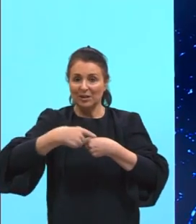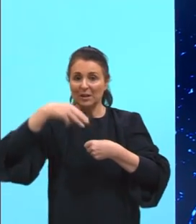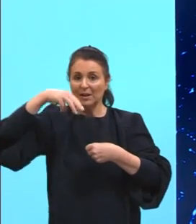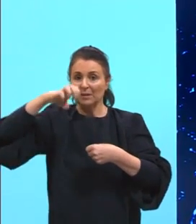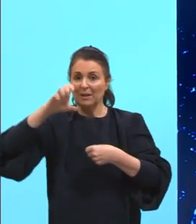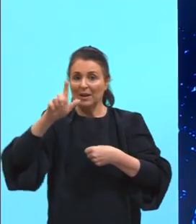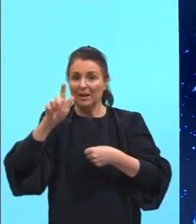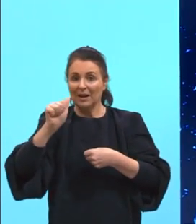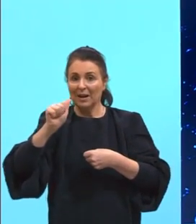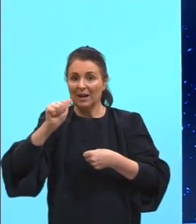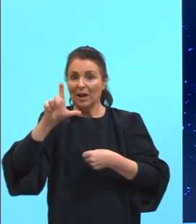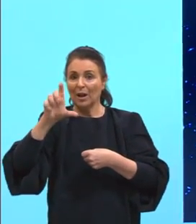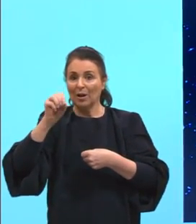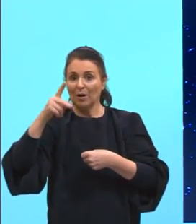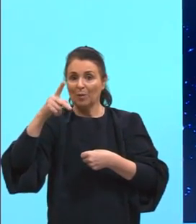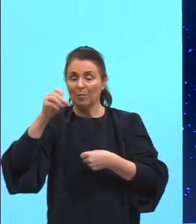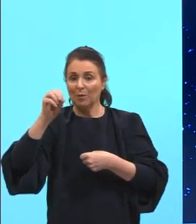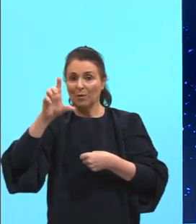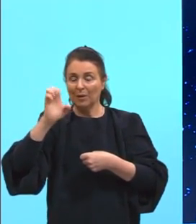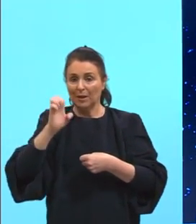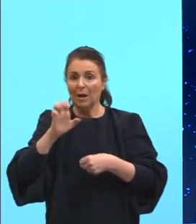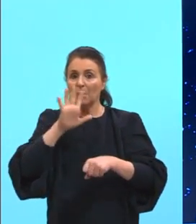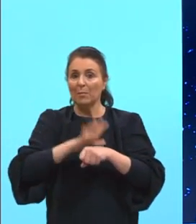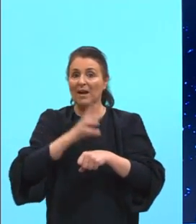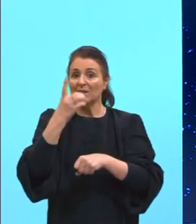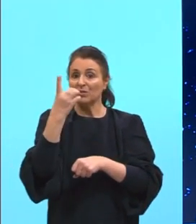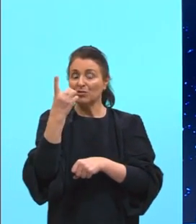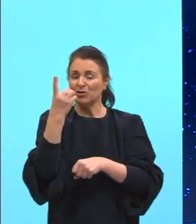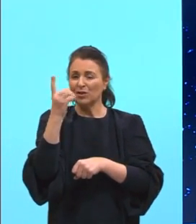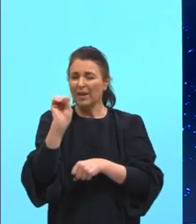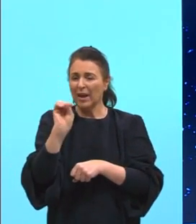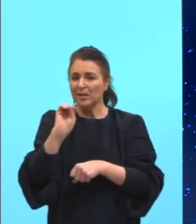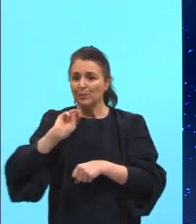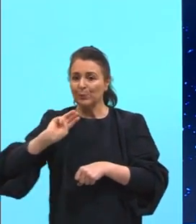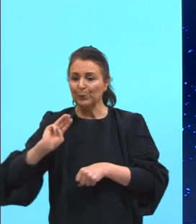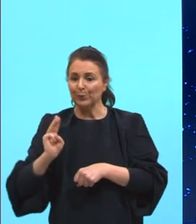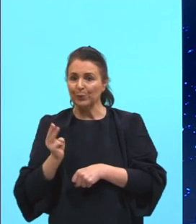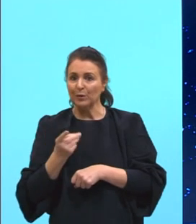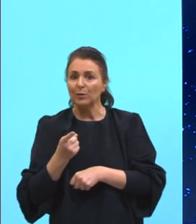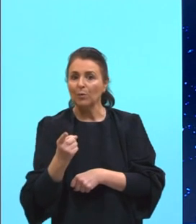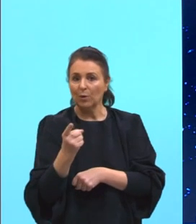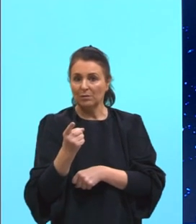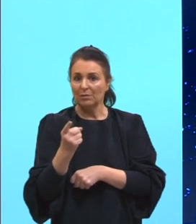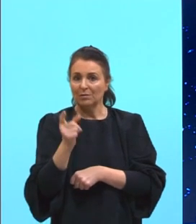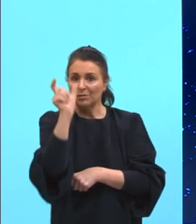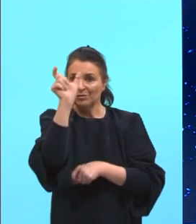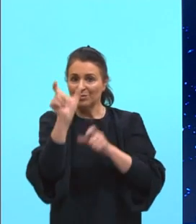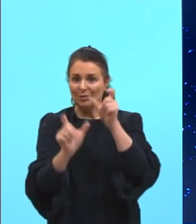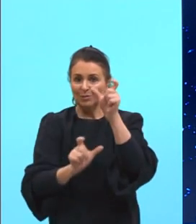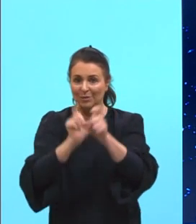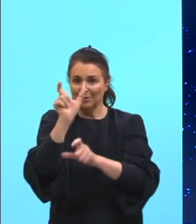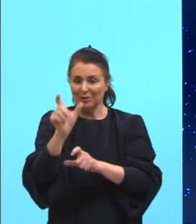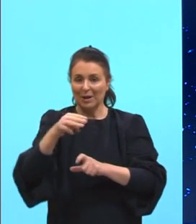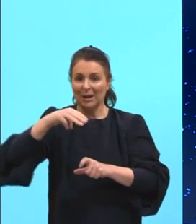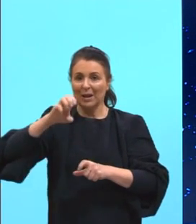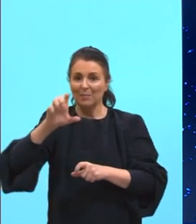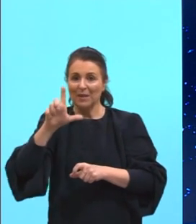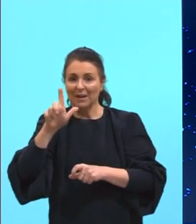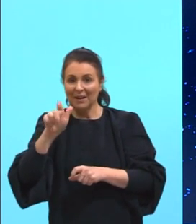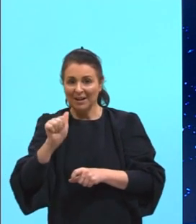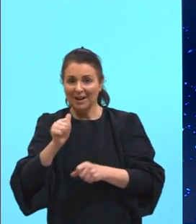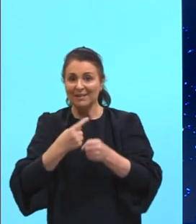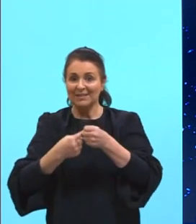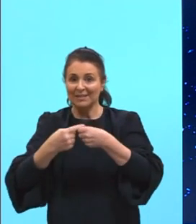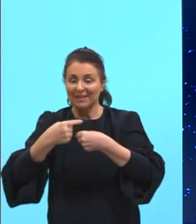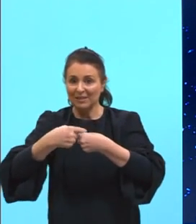expressão da ONU para mais de 10 milhões de habitantes num município, certo? Uma cidade, então, tem mais de 10 mil habitantes, gente chama de megacidade.